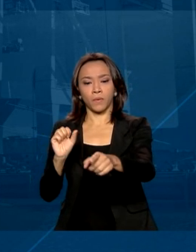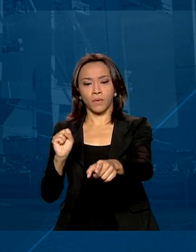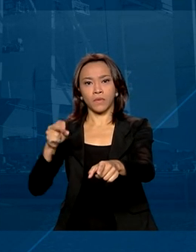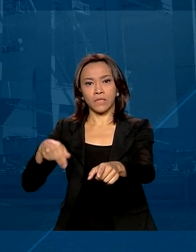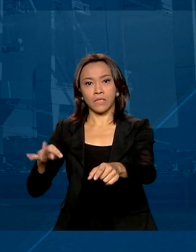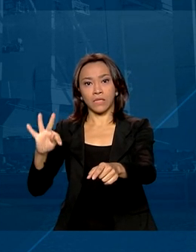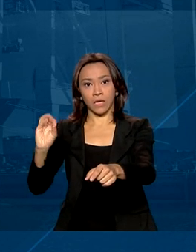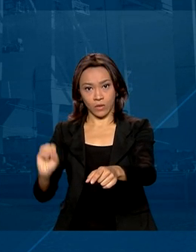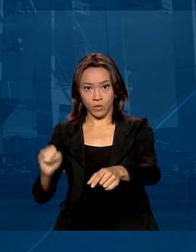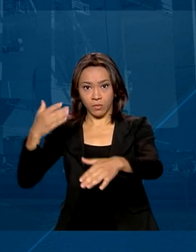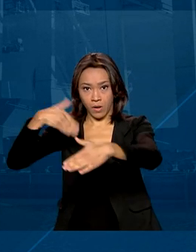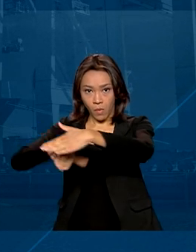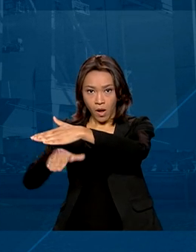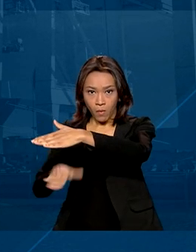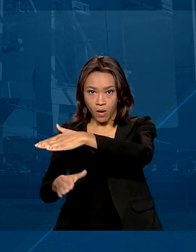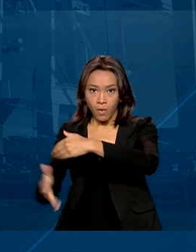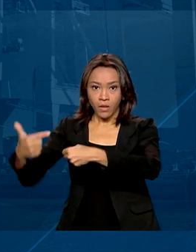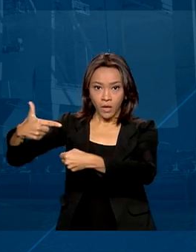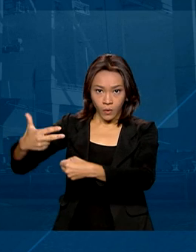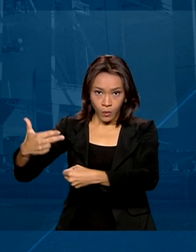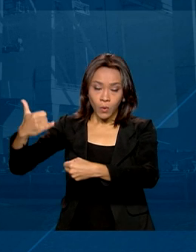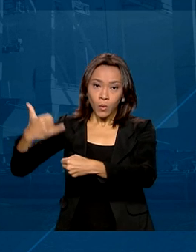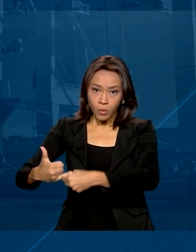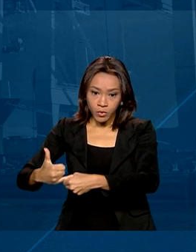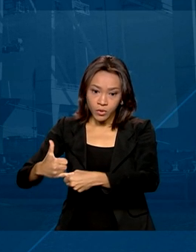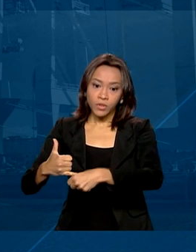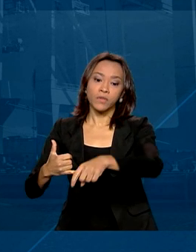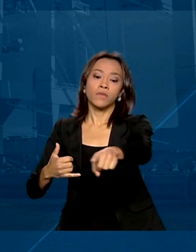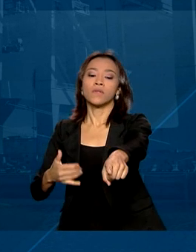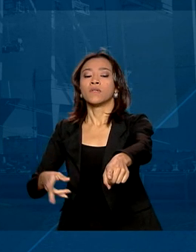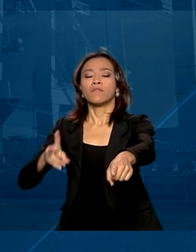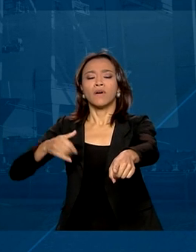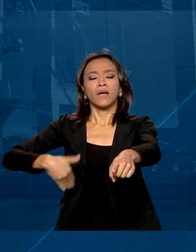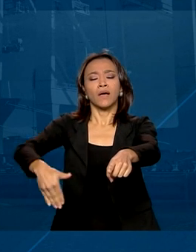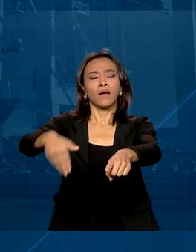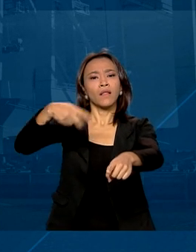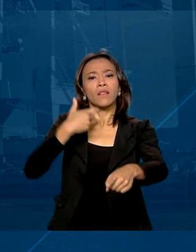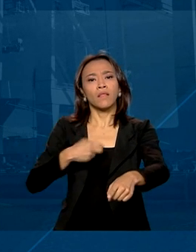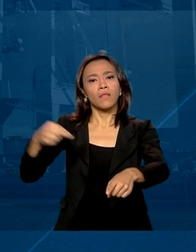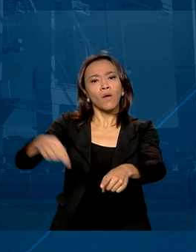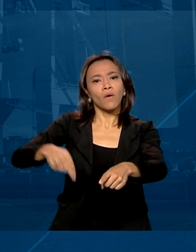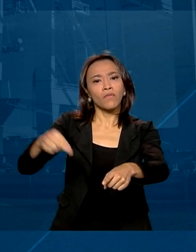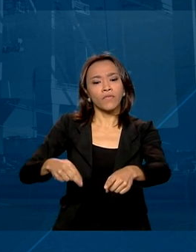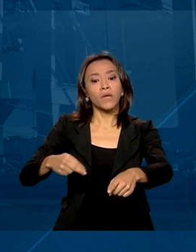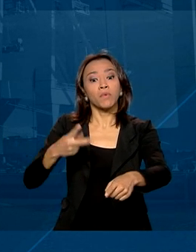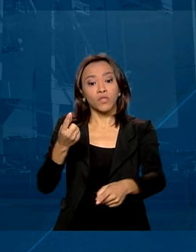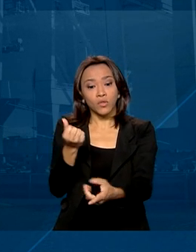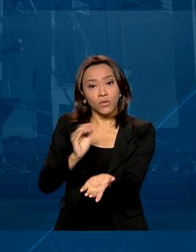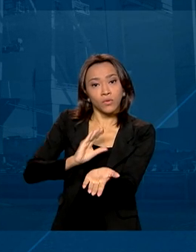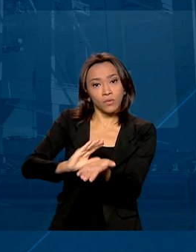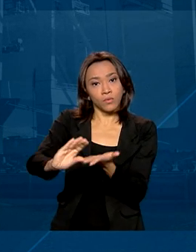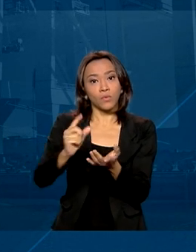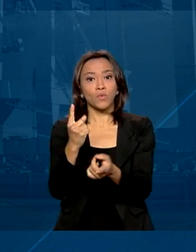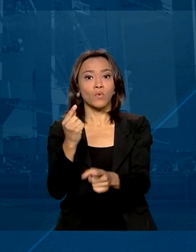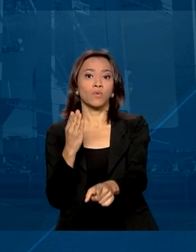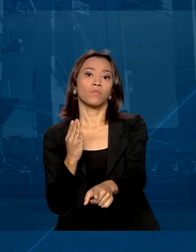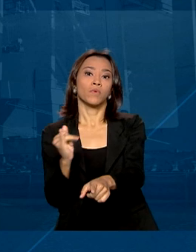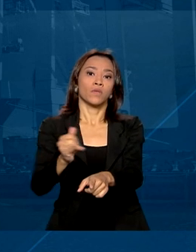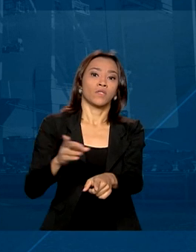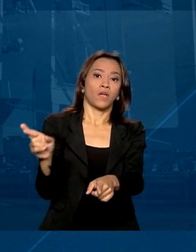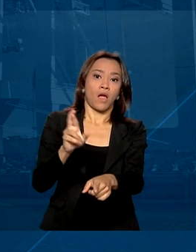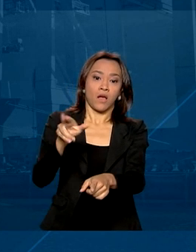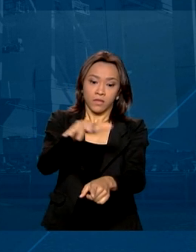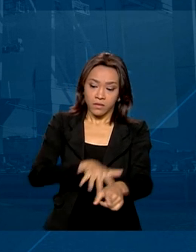combustíveis. O leilão vai ocorrer em novembro e deve gerar um bilhão de reais em investimentos